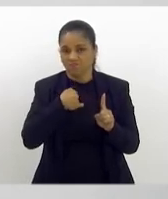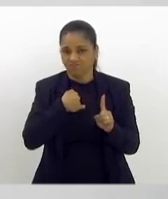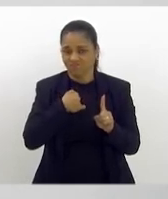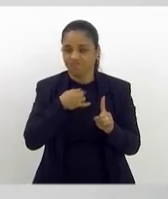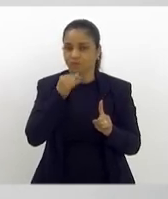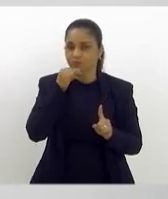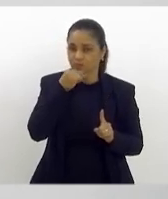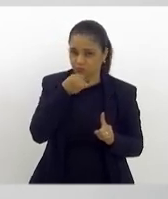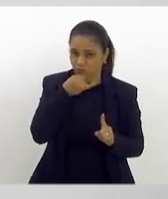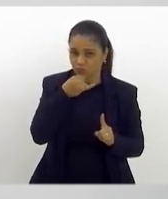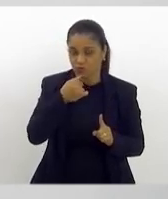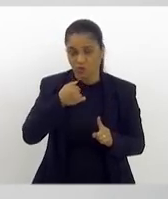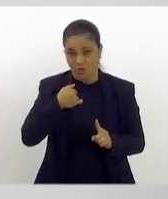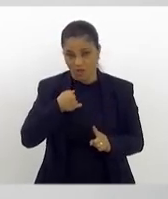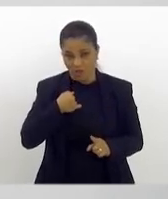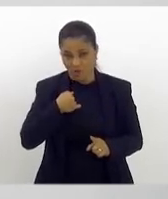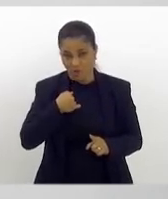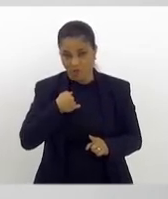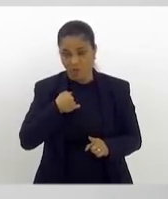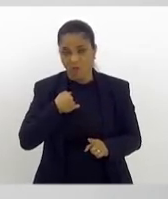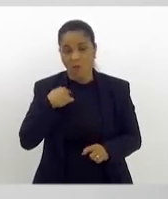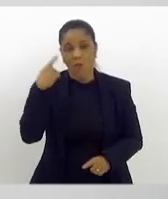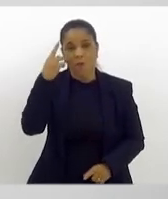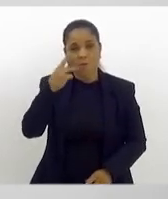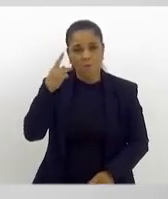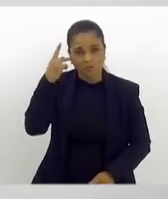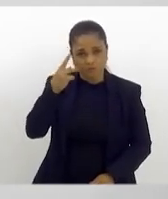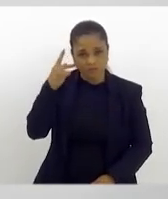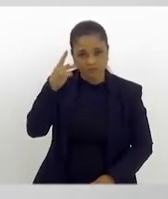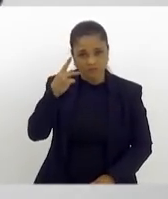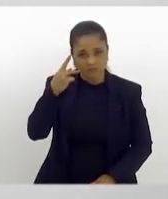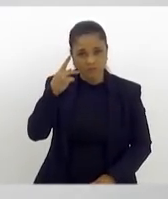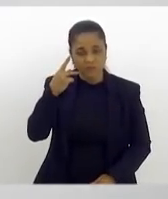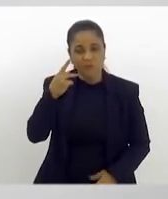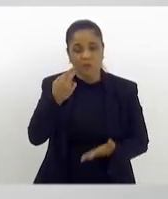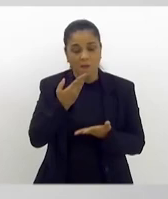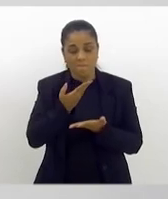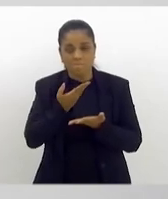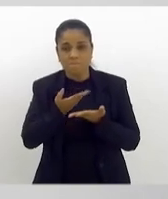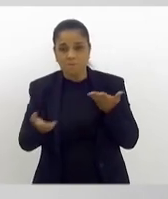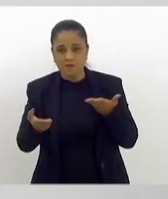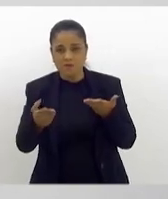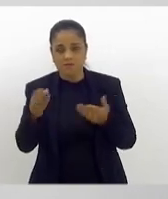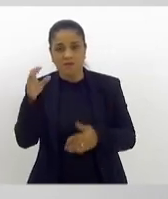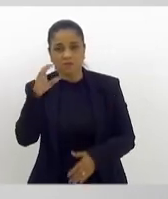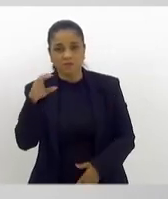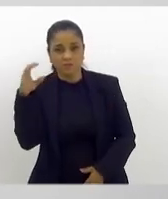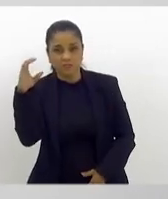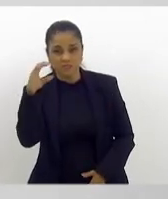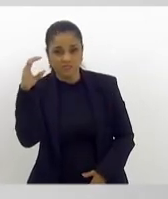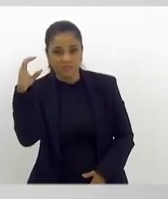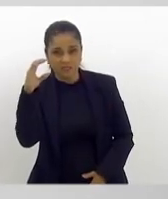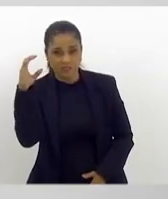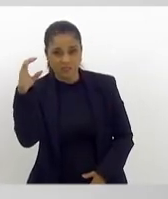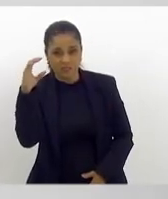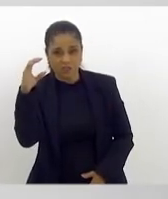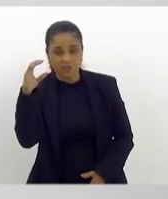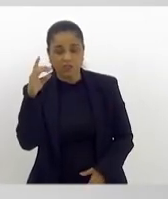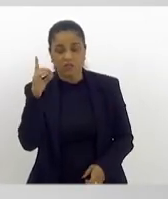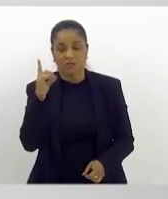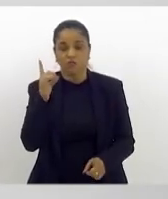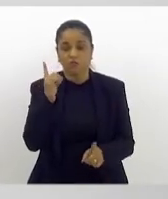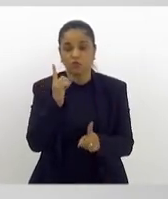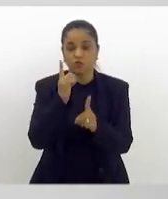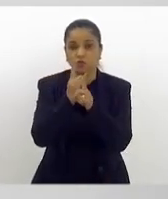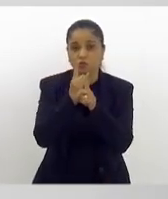agente público, que hoje eu estou, é perder o próximo cientista, a próxima grande descoberta,